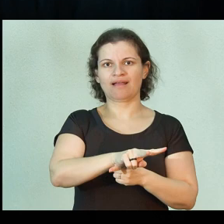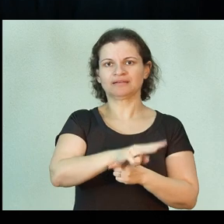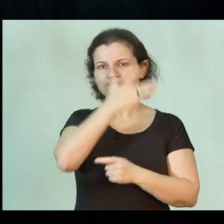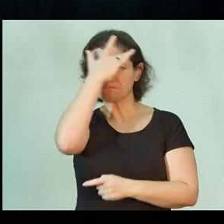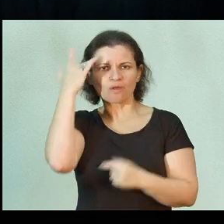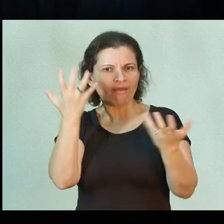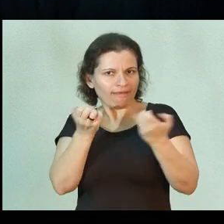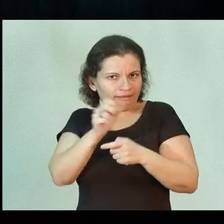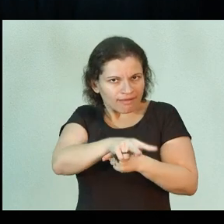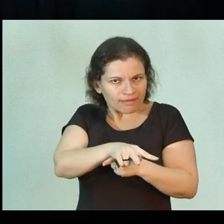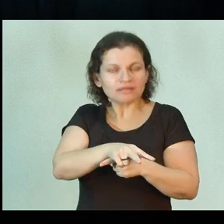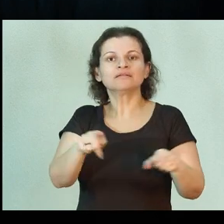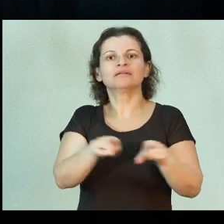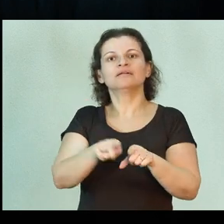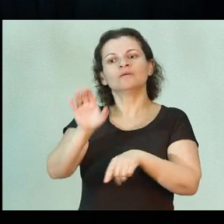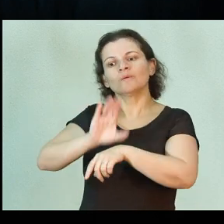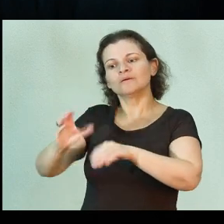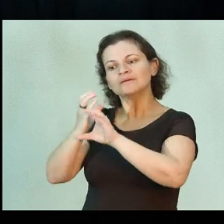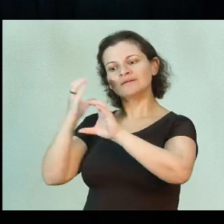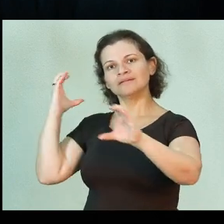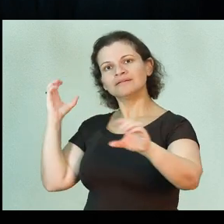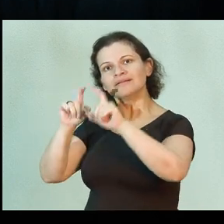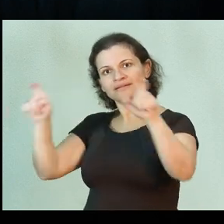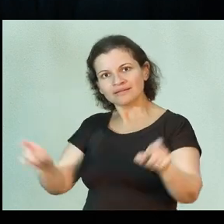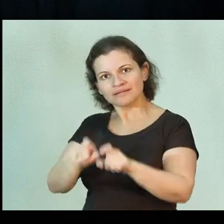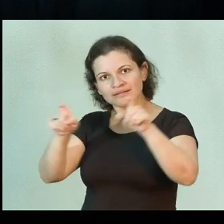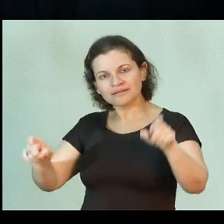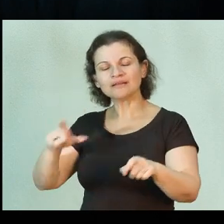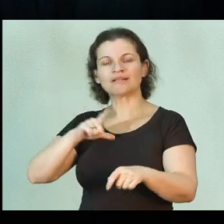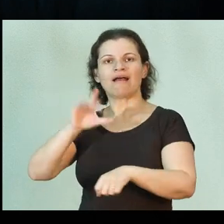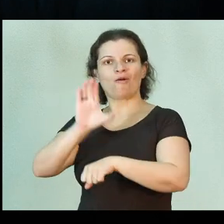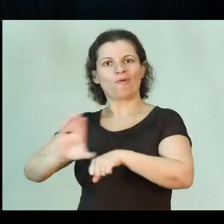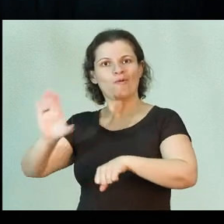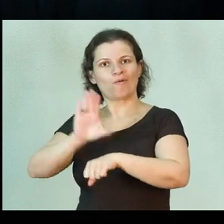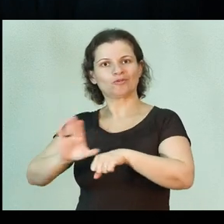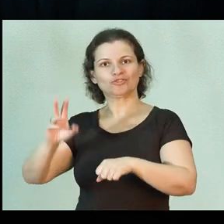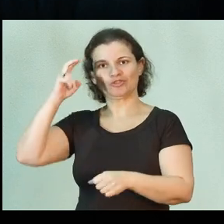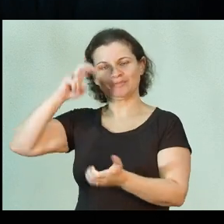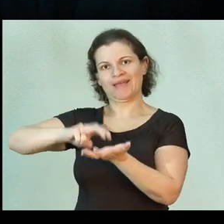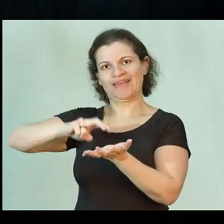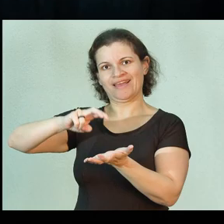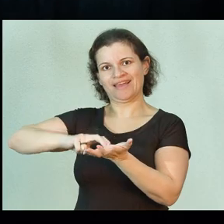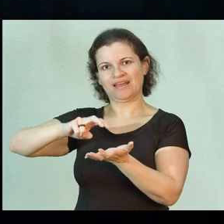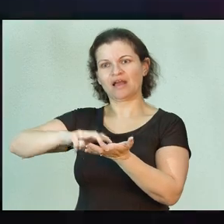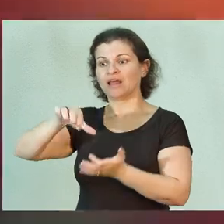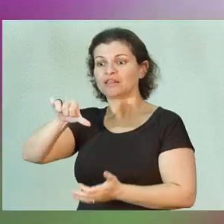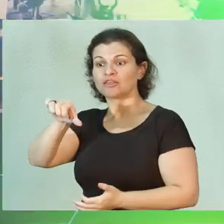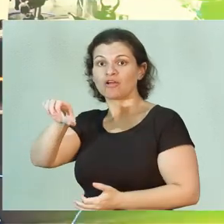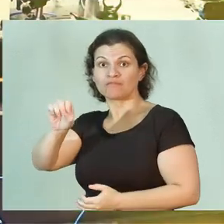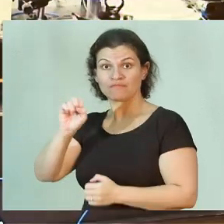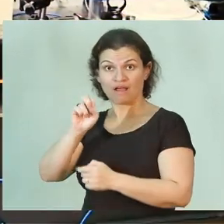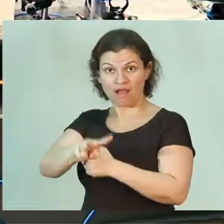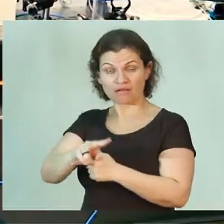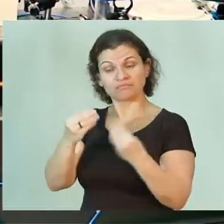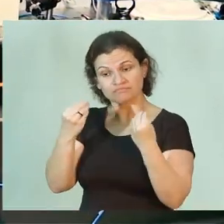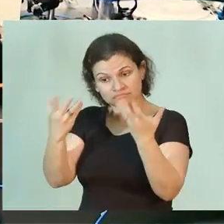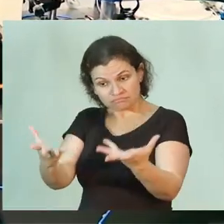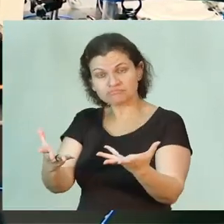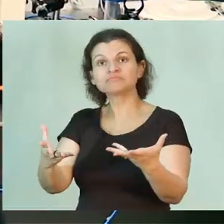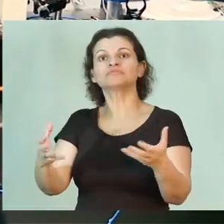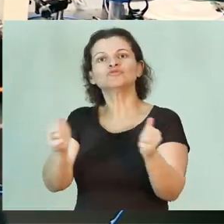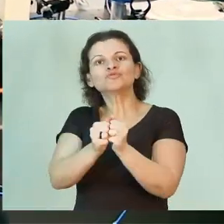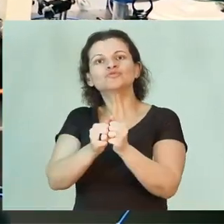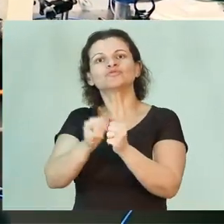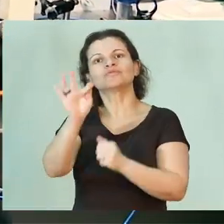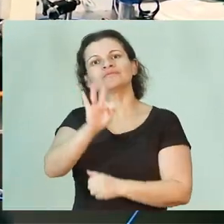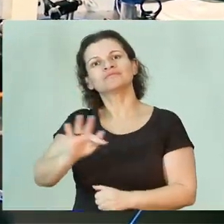ingressantes, e o curso de Engenharia da Computação é um curso diurno, com 90 vagas, e ele é oferecido em conjunto com